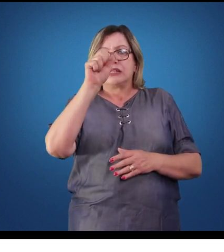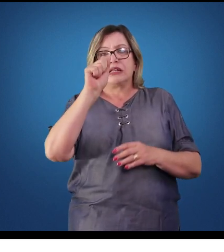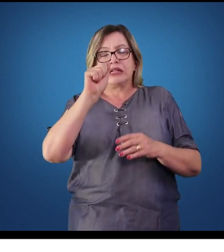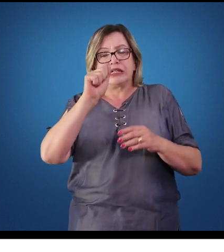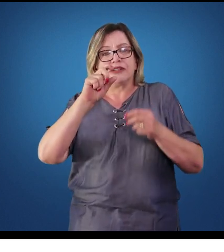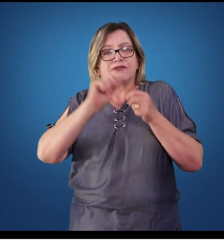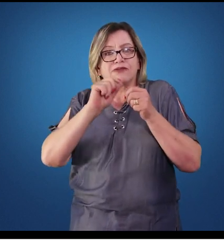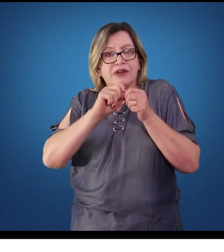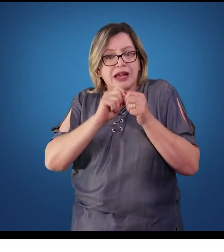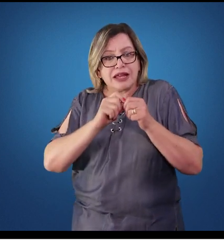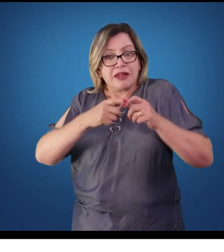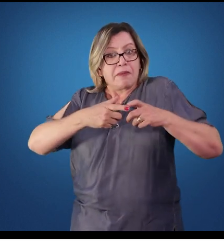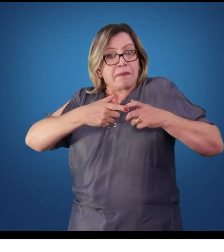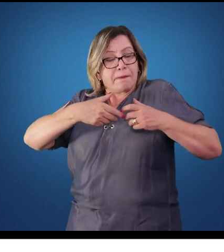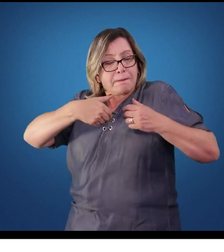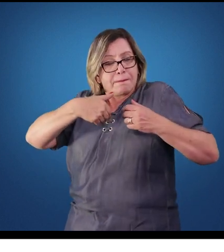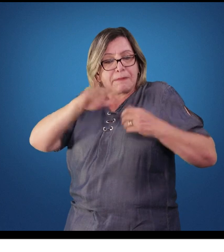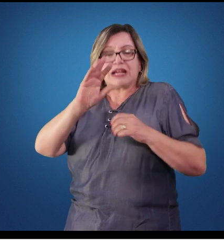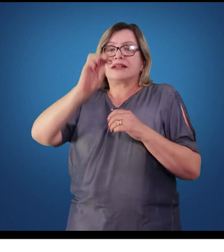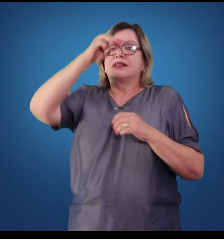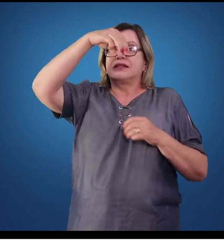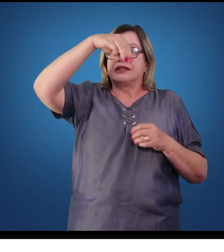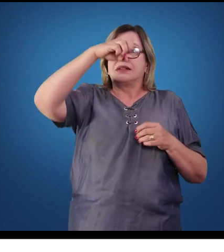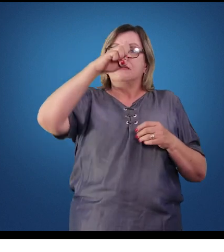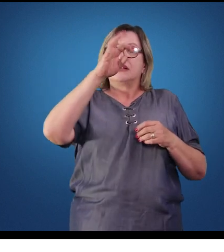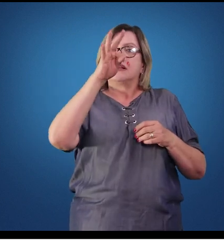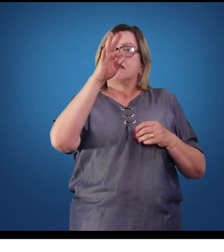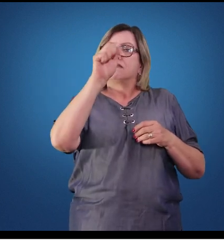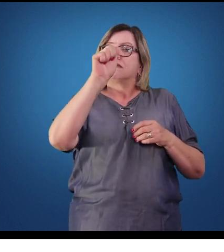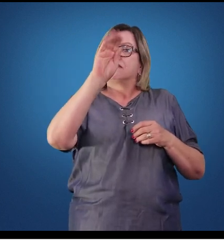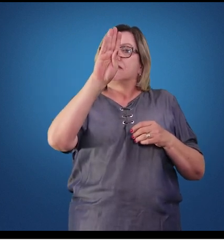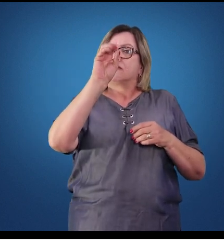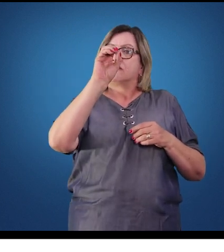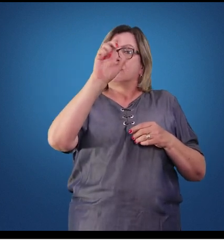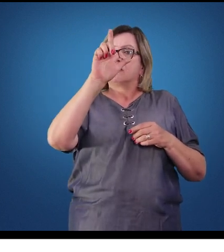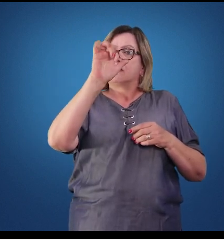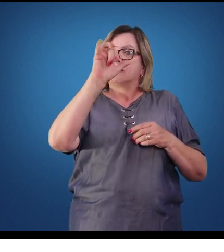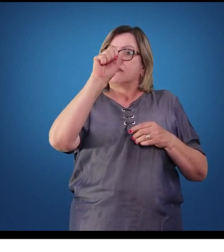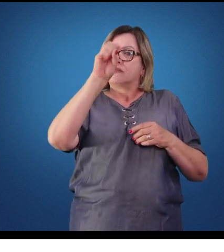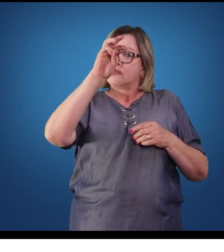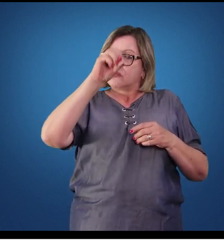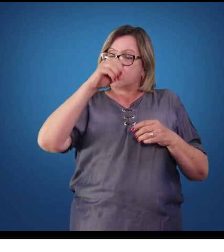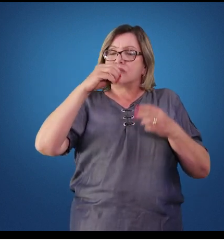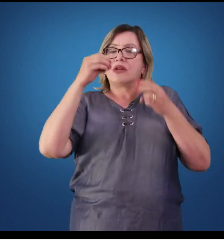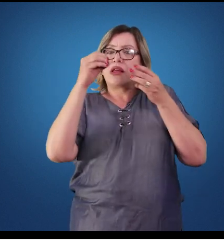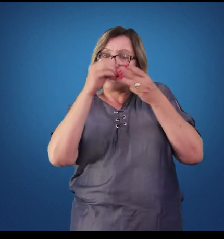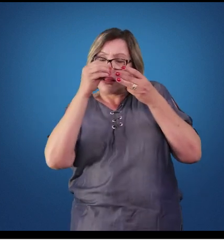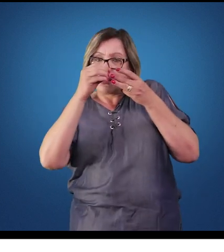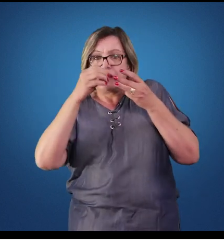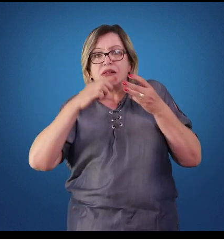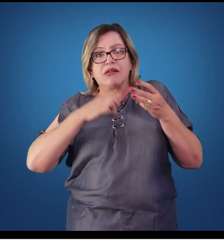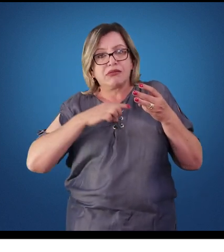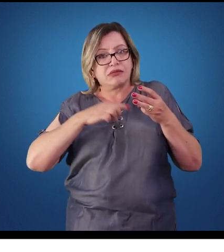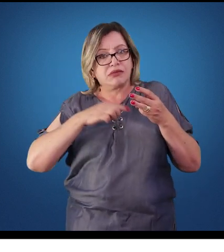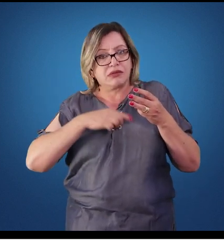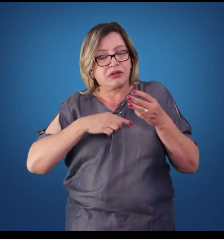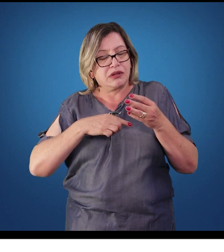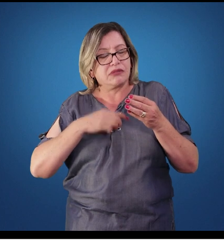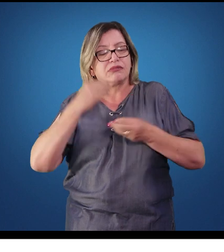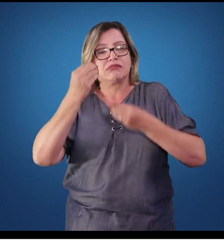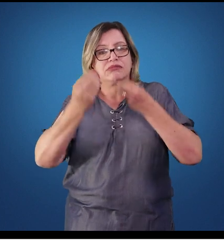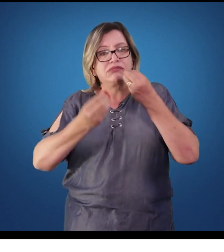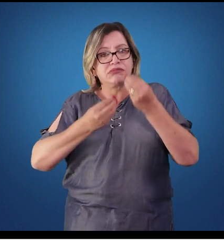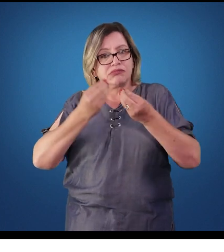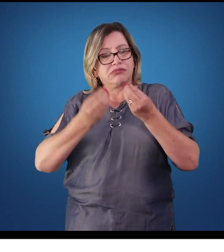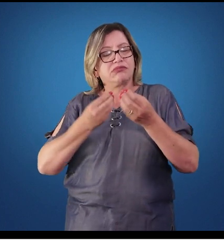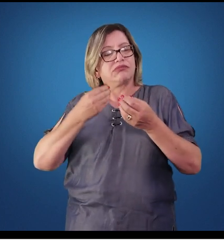aumentar o metabolismo celular. Ou seja, toda vez que aumentamos a concentração de tiroxina, aumentamos o metabolismo das